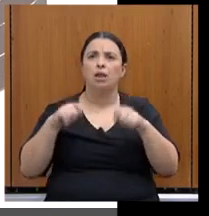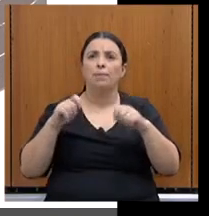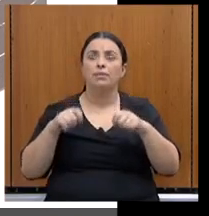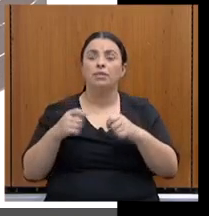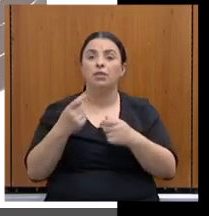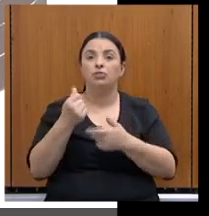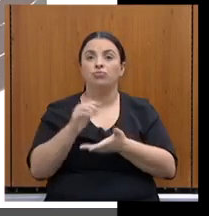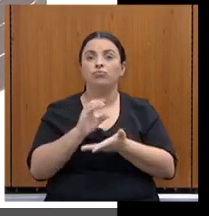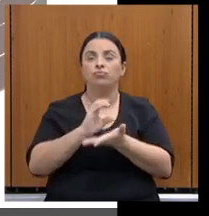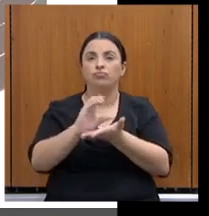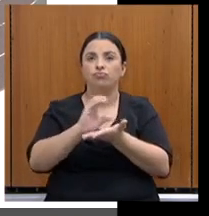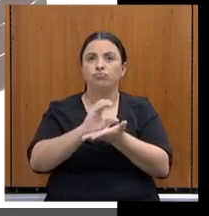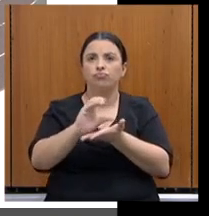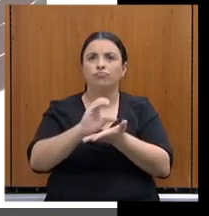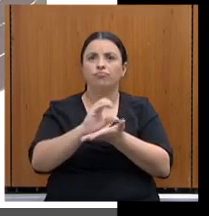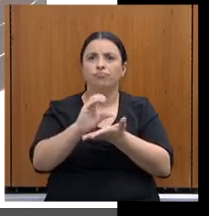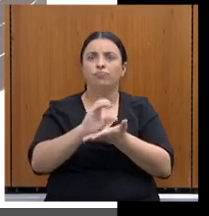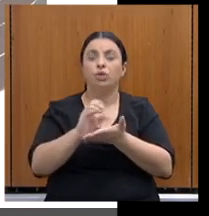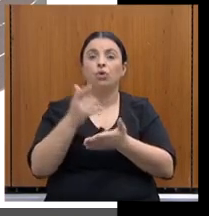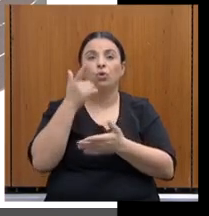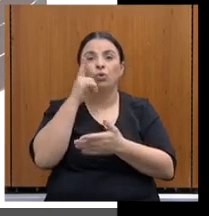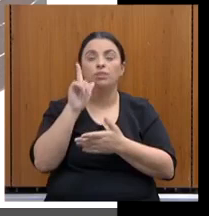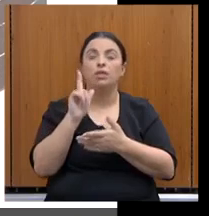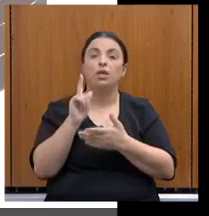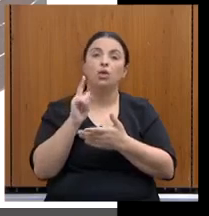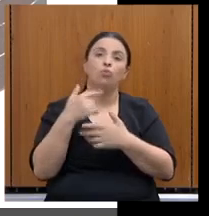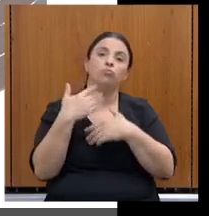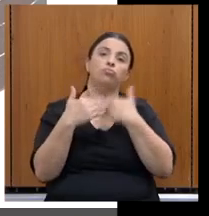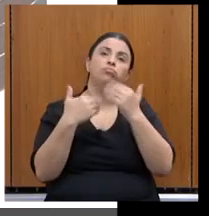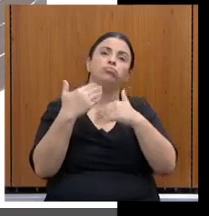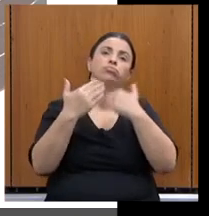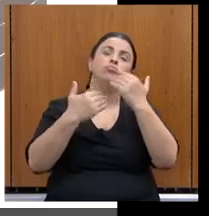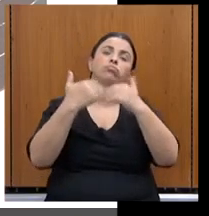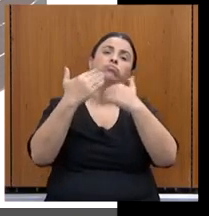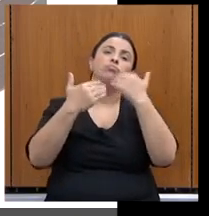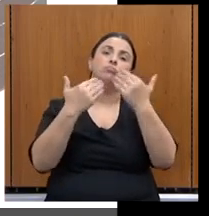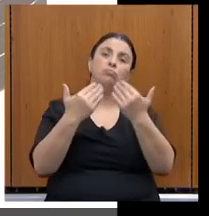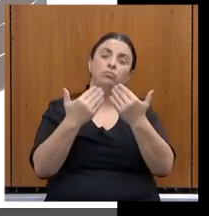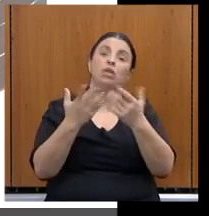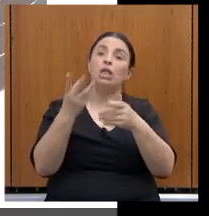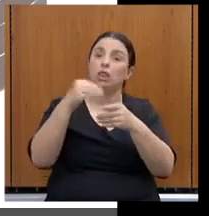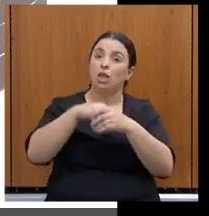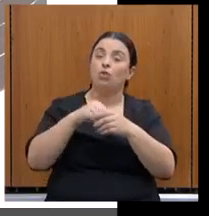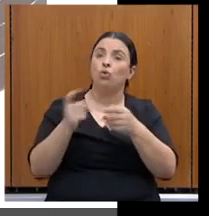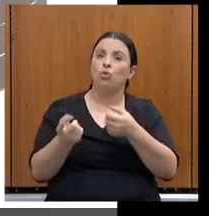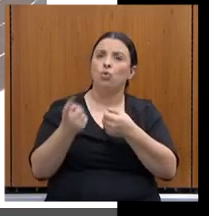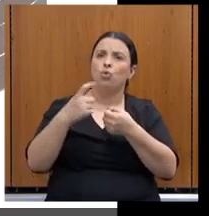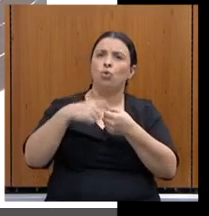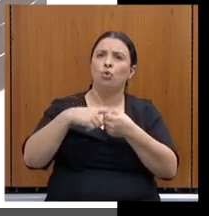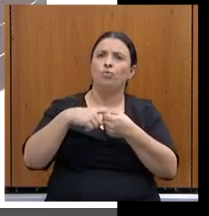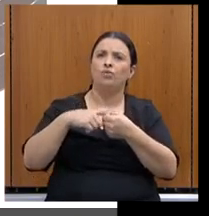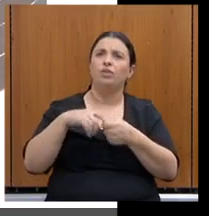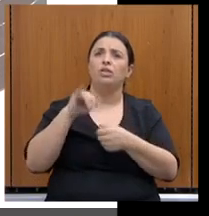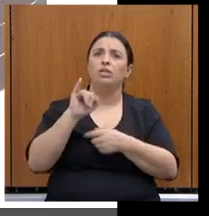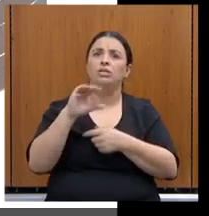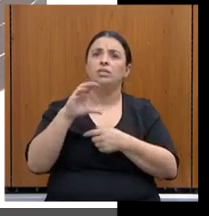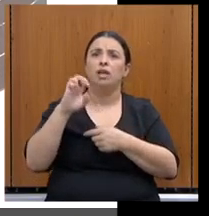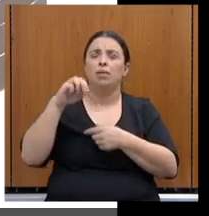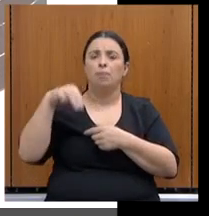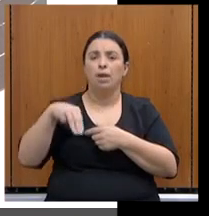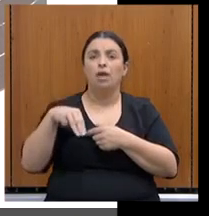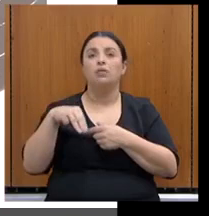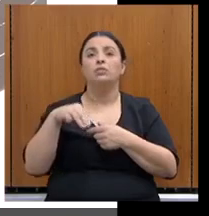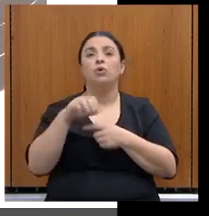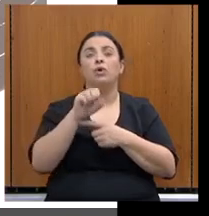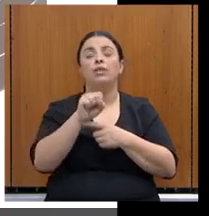investimento, conseguiu construir, dentro do convênio ICMS 85